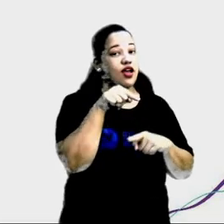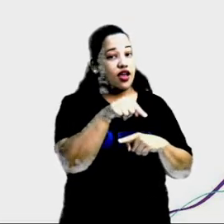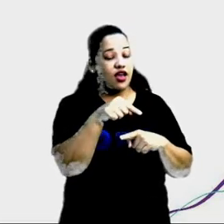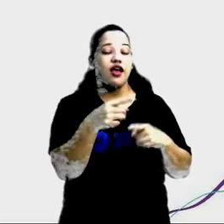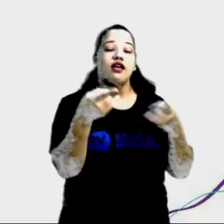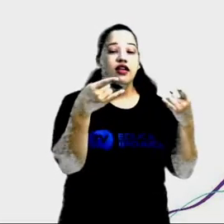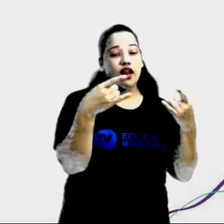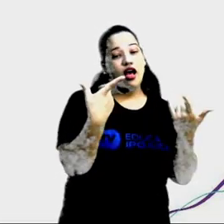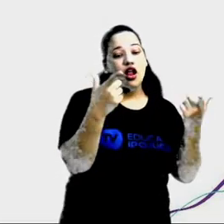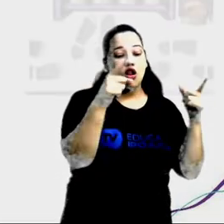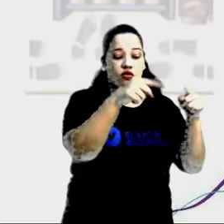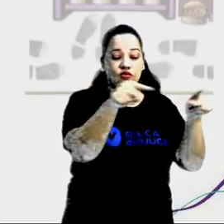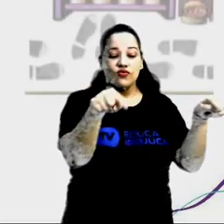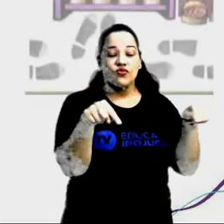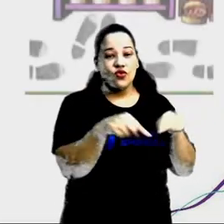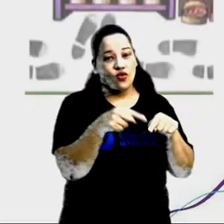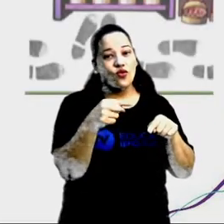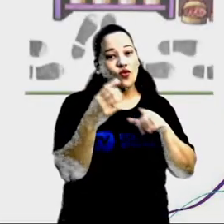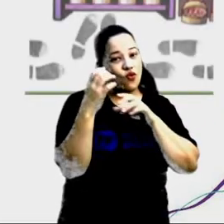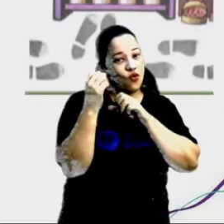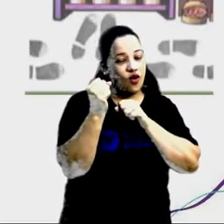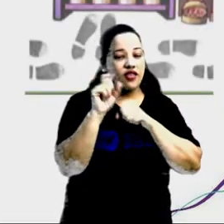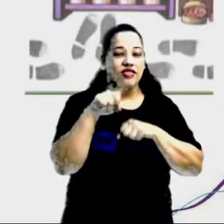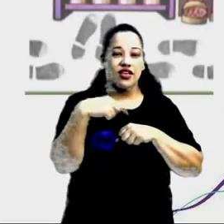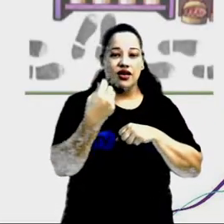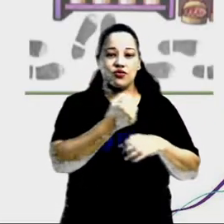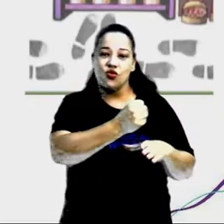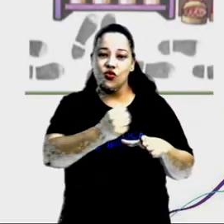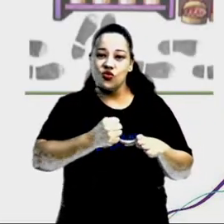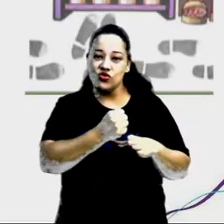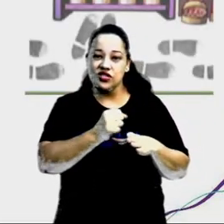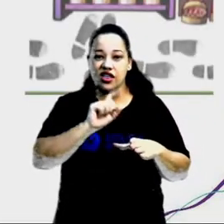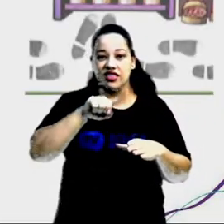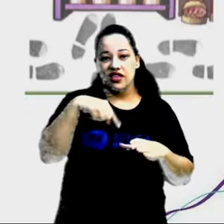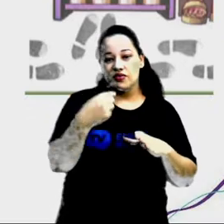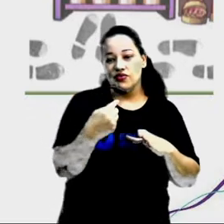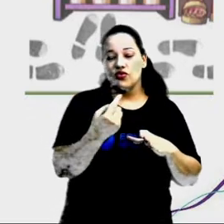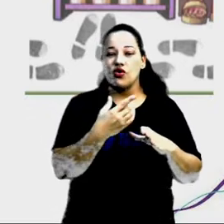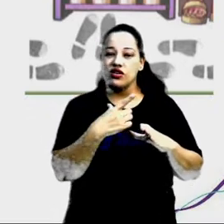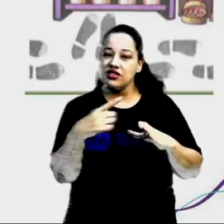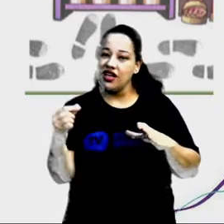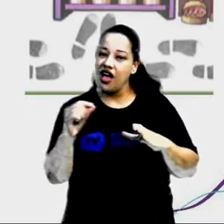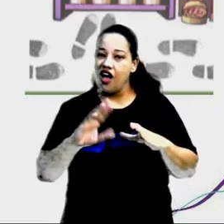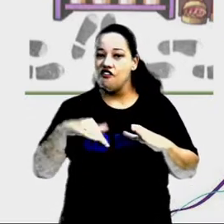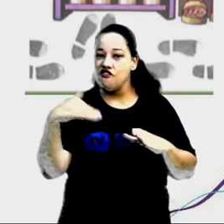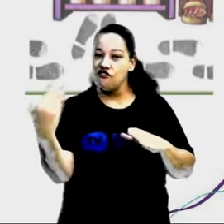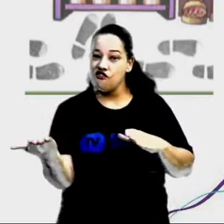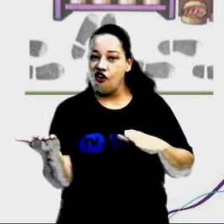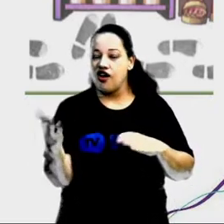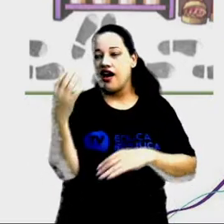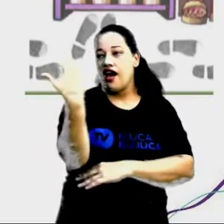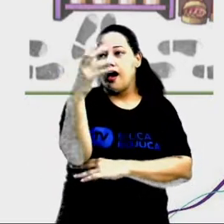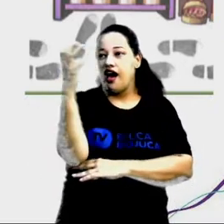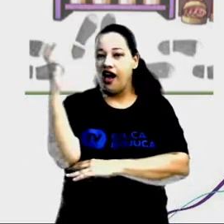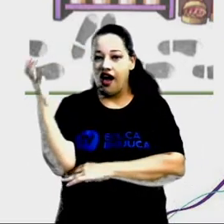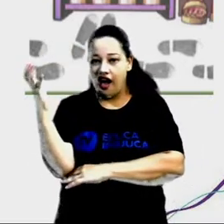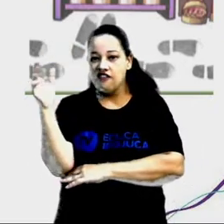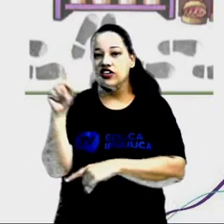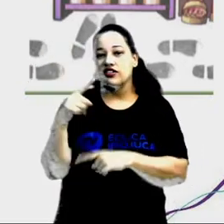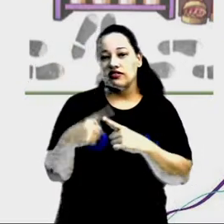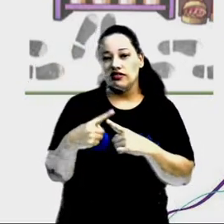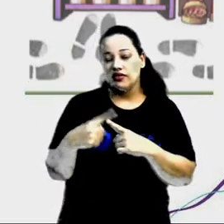E depois, ele estava fora de casa, por causa da árvore e da floricultura.